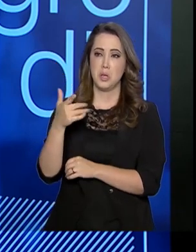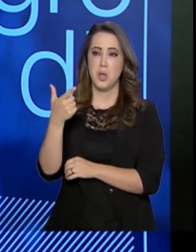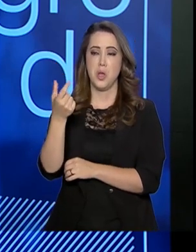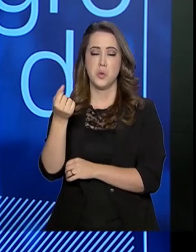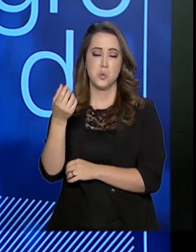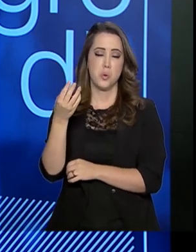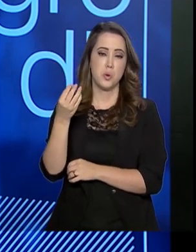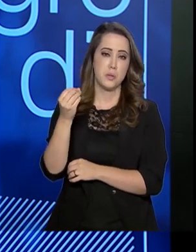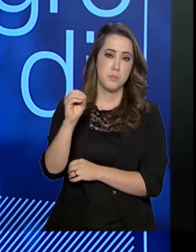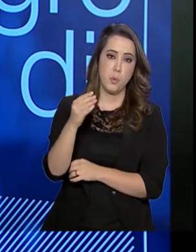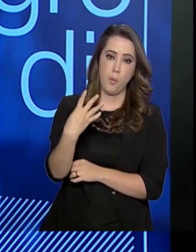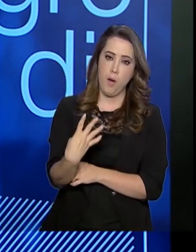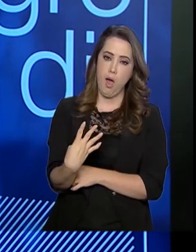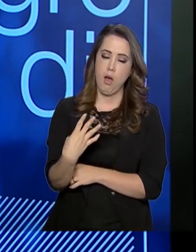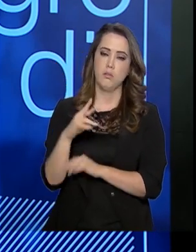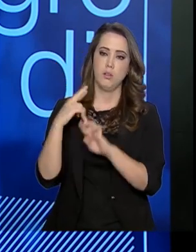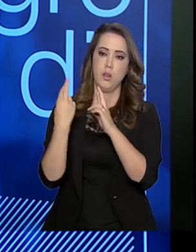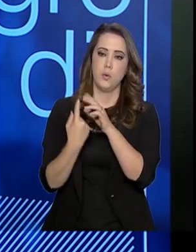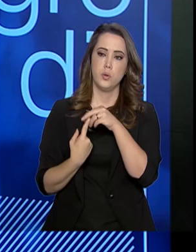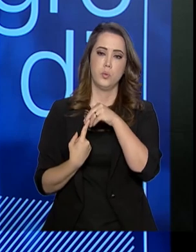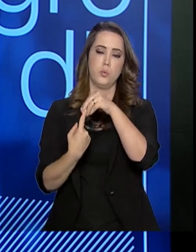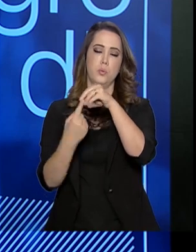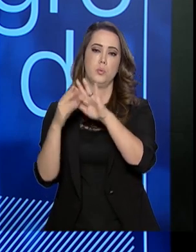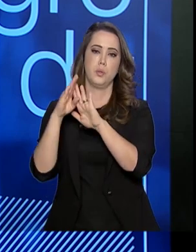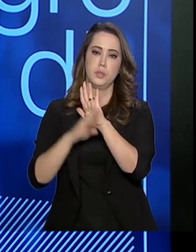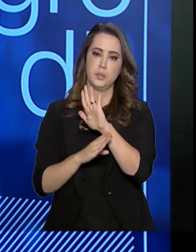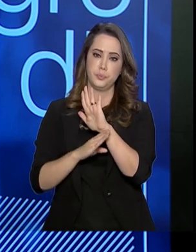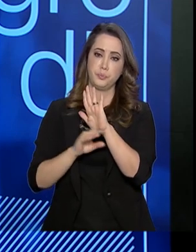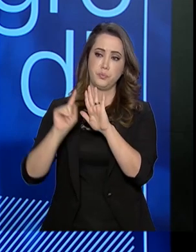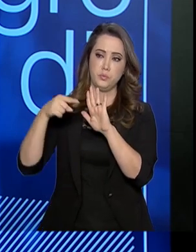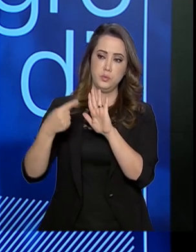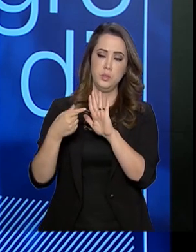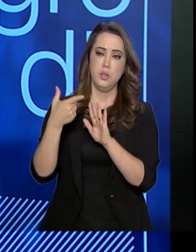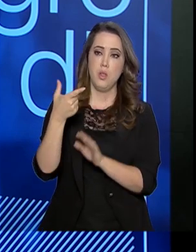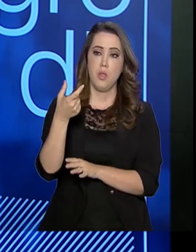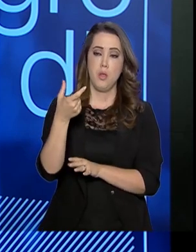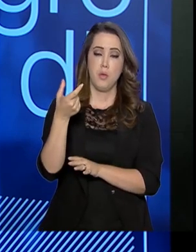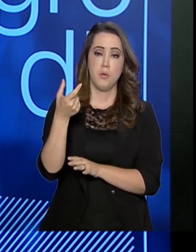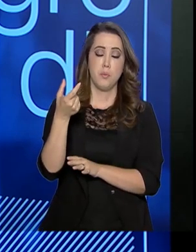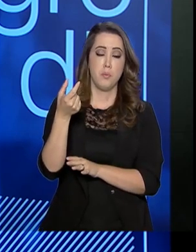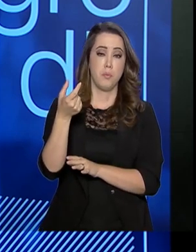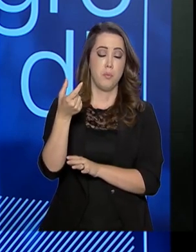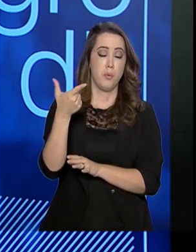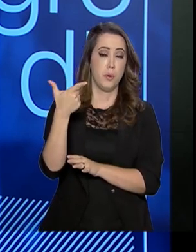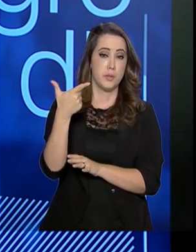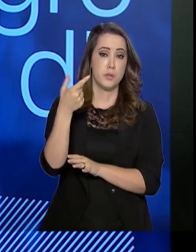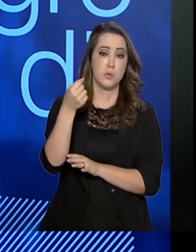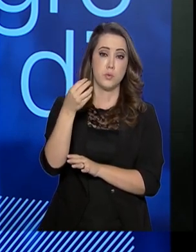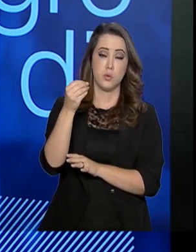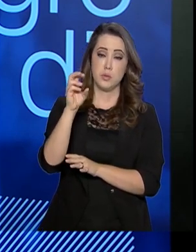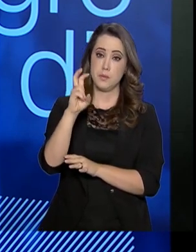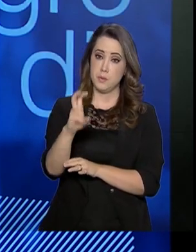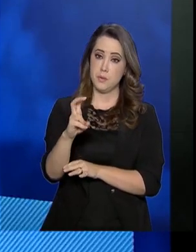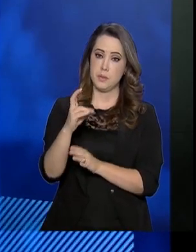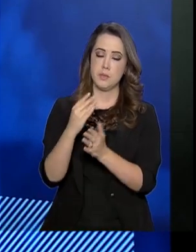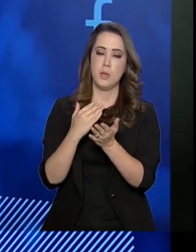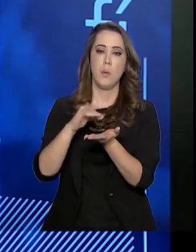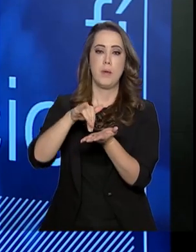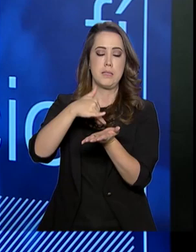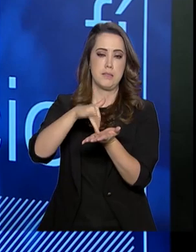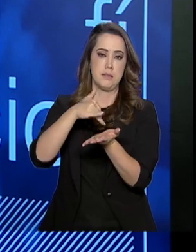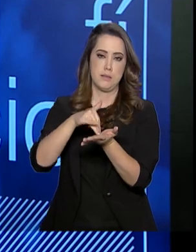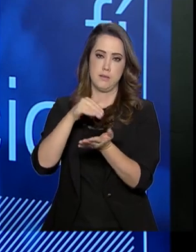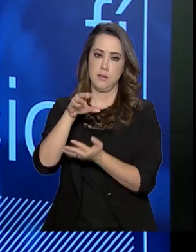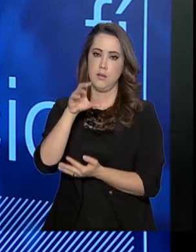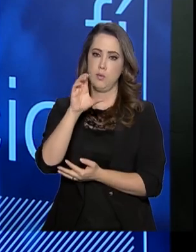é quando eles foram reunidos na forma. Em 2005, nós tivemos instituído o cadastro único, que era a forma das pessoas que